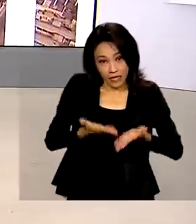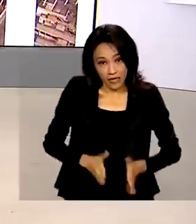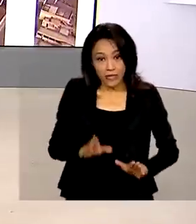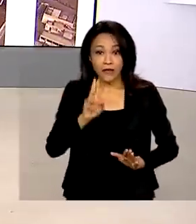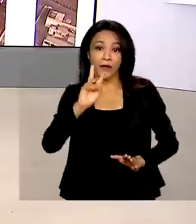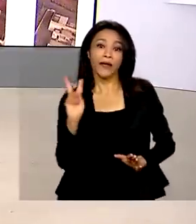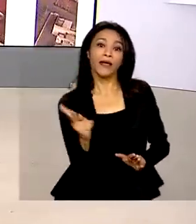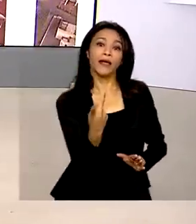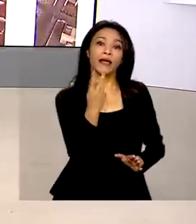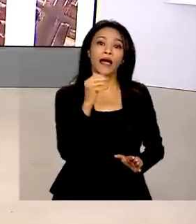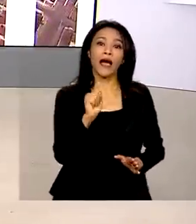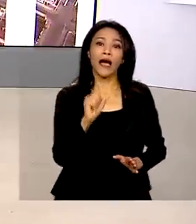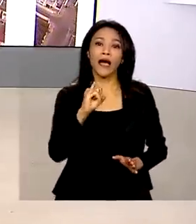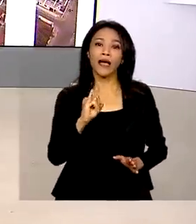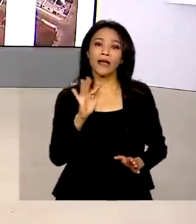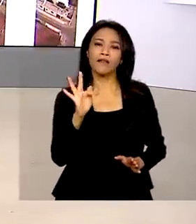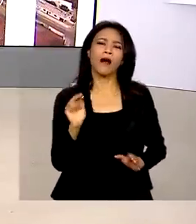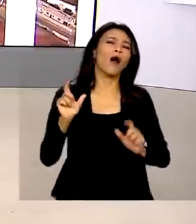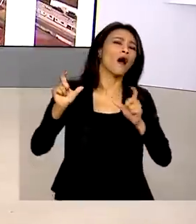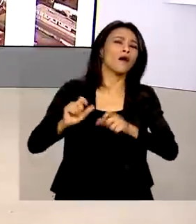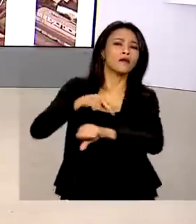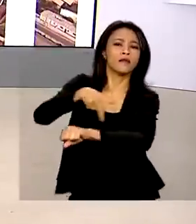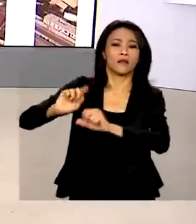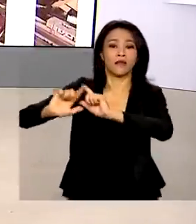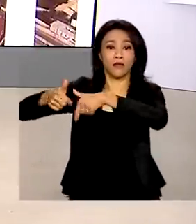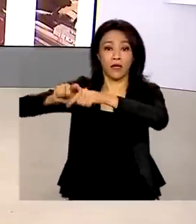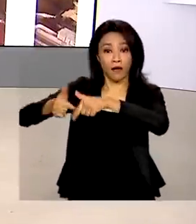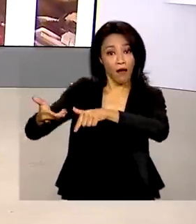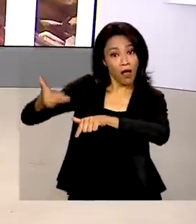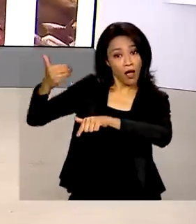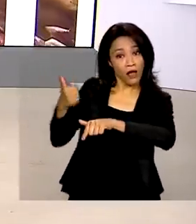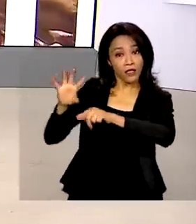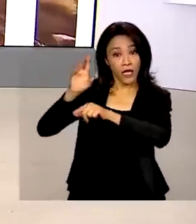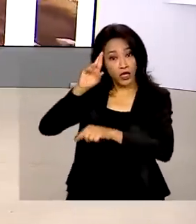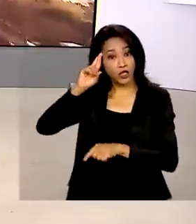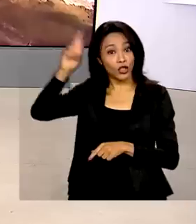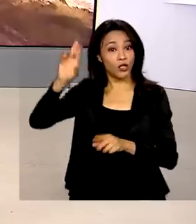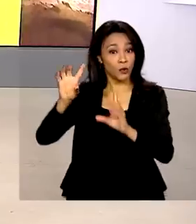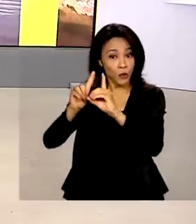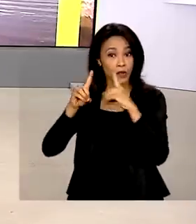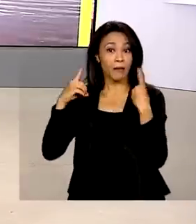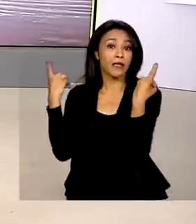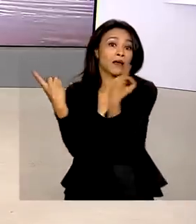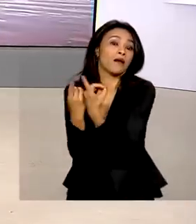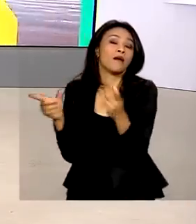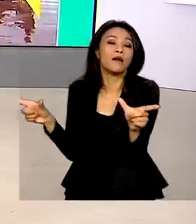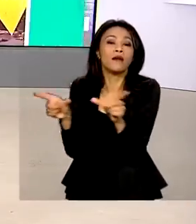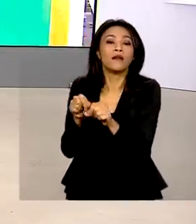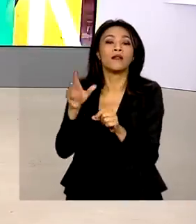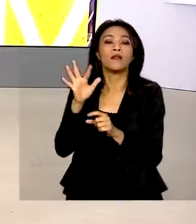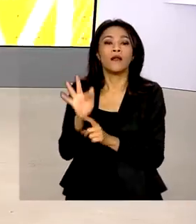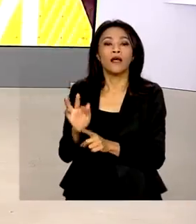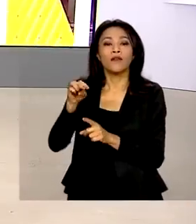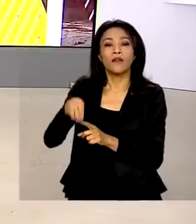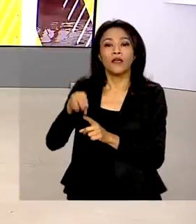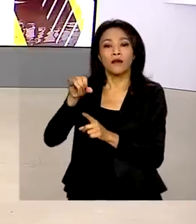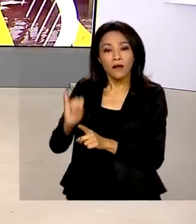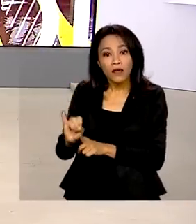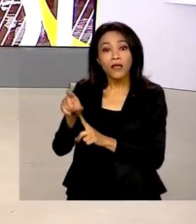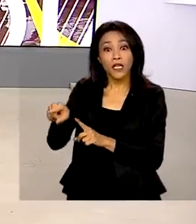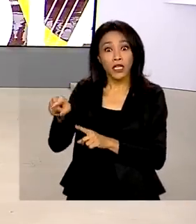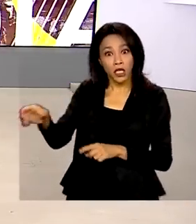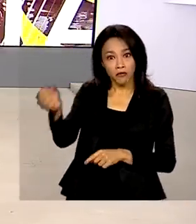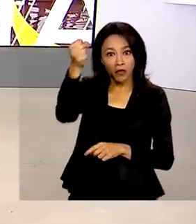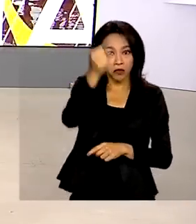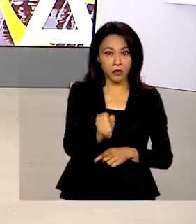Haifa, Israel. Era diretor do Departamento do Hemisfério Ocidental, do FMI, e presidiu o Banco Central